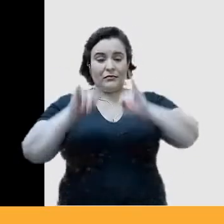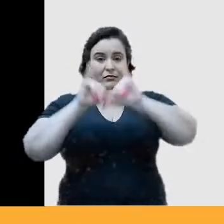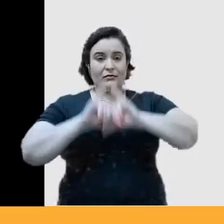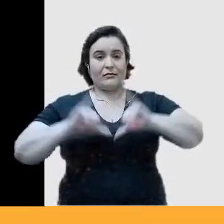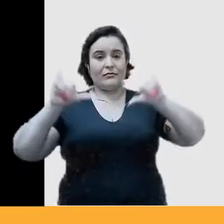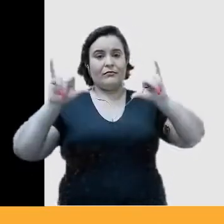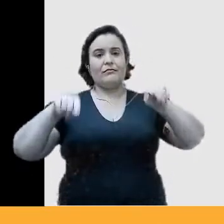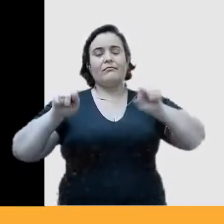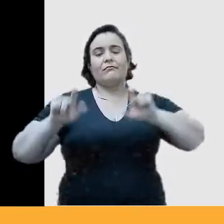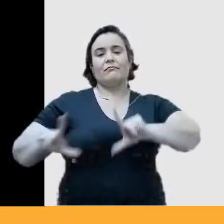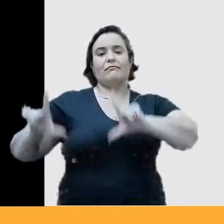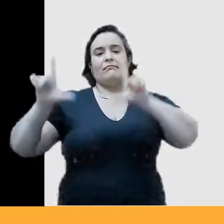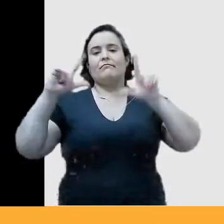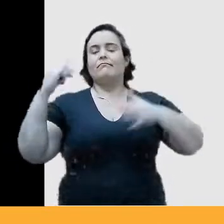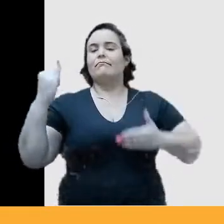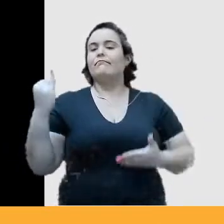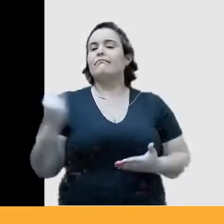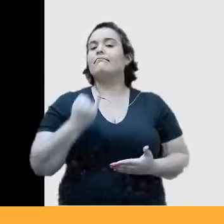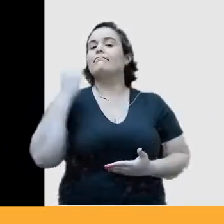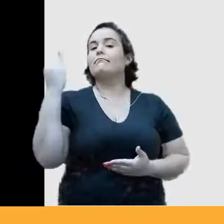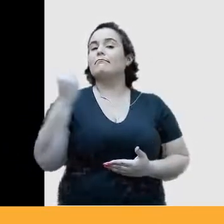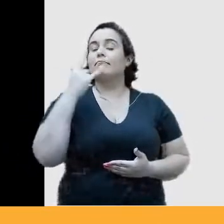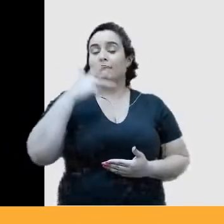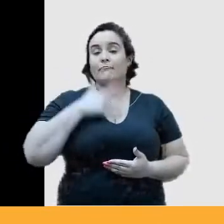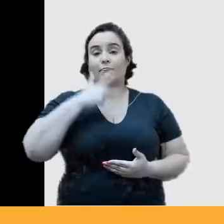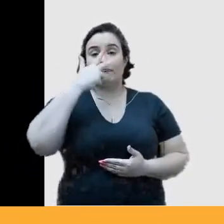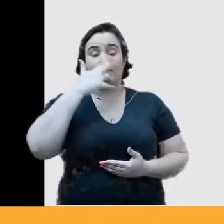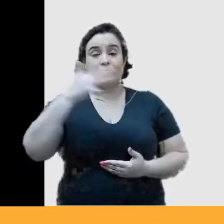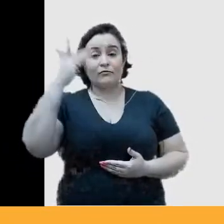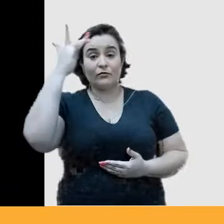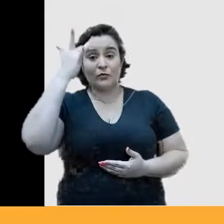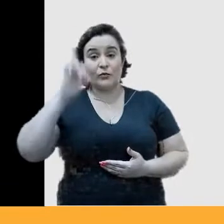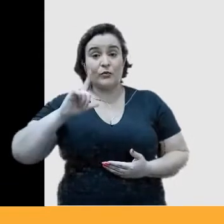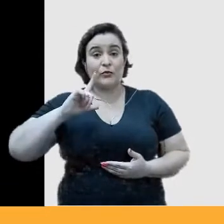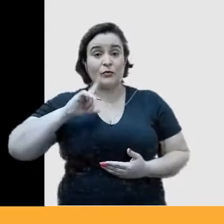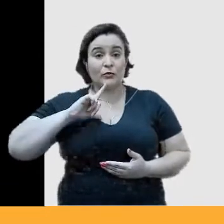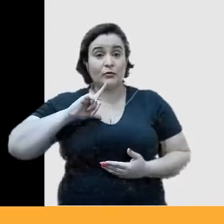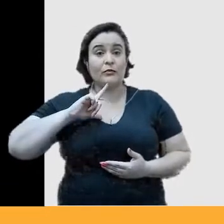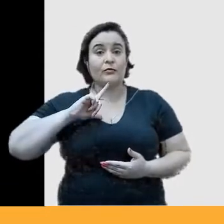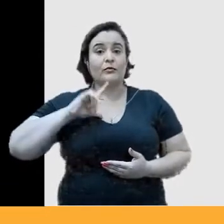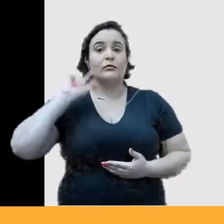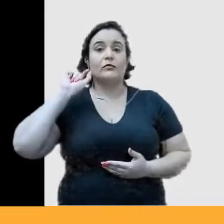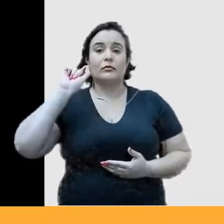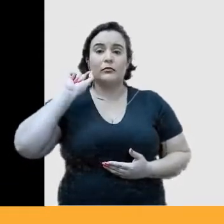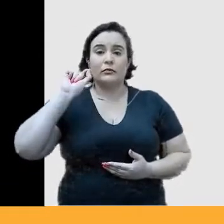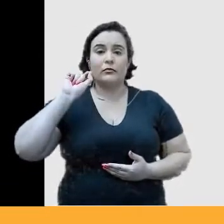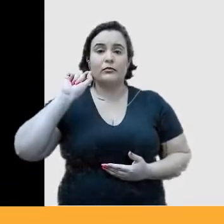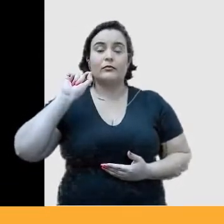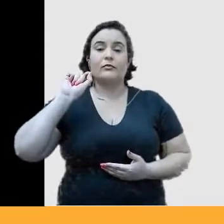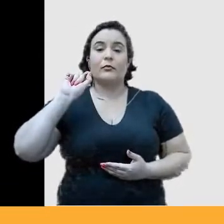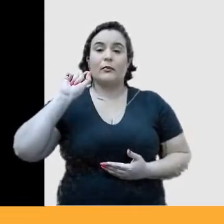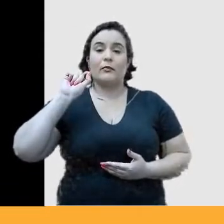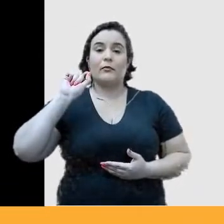cartazes mais importantes, que eu acho dentro do, é um cartaz de